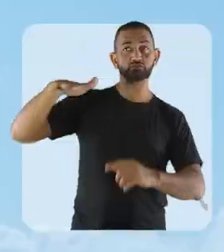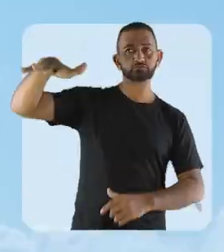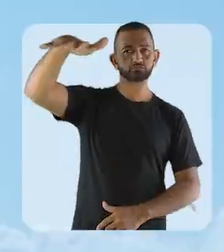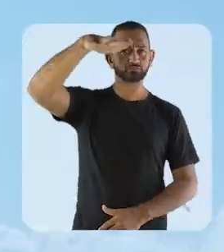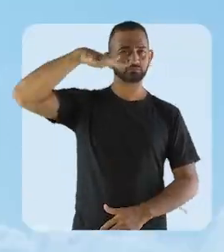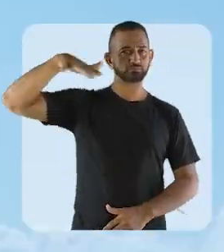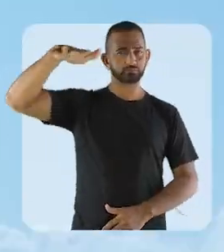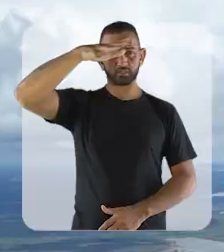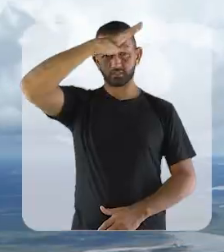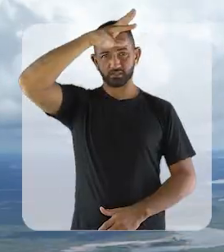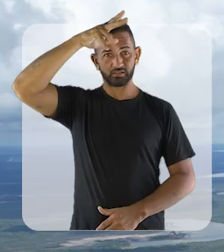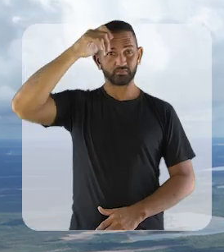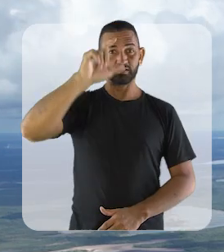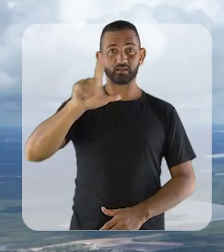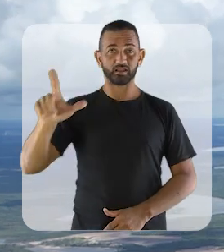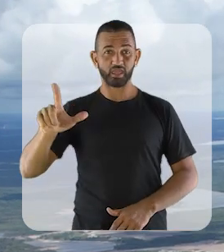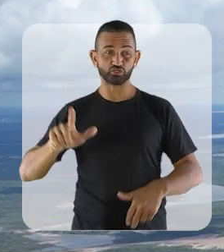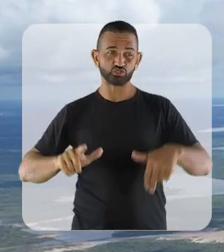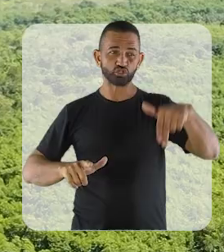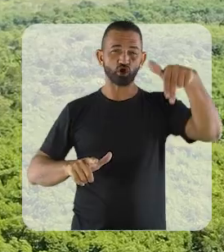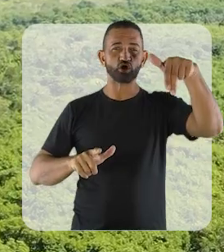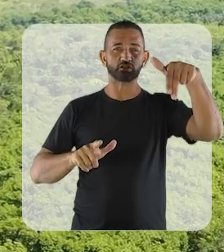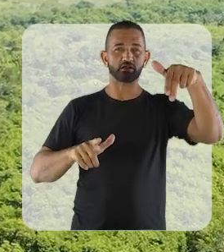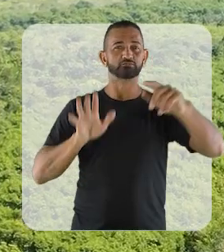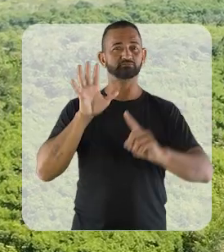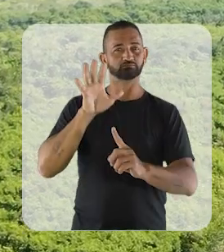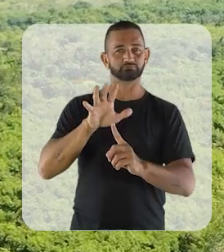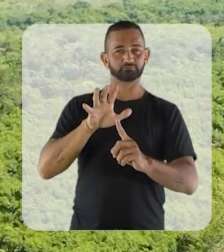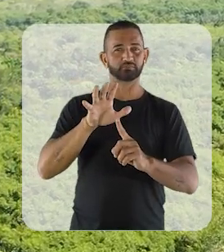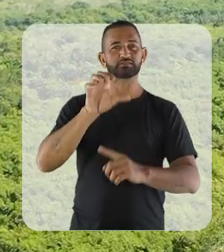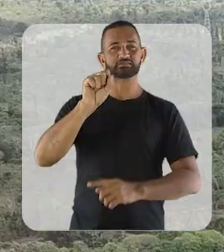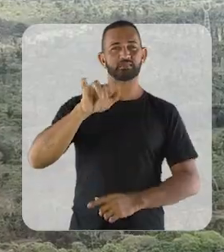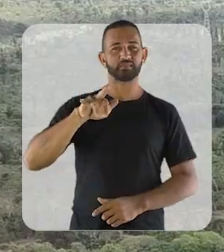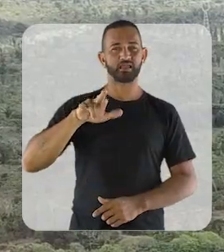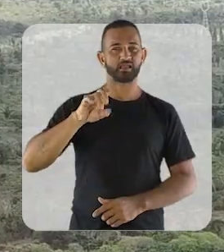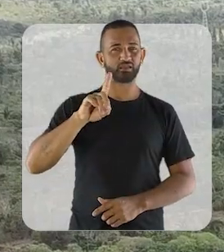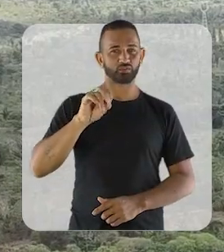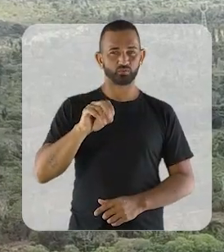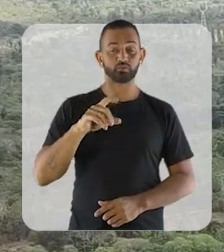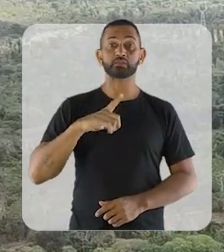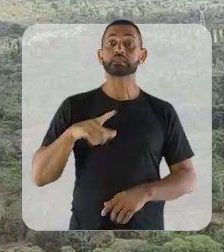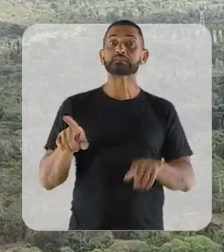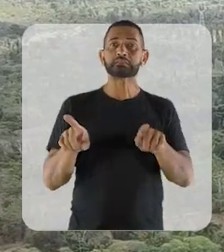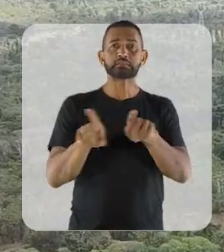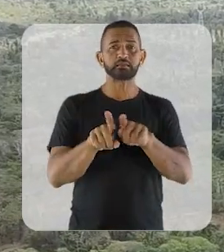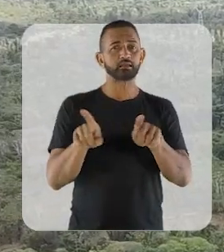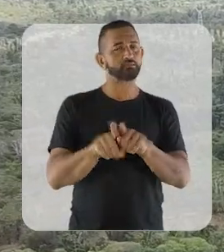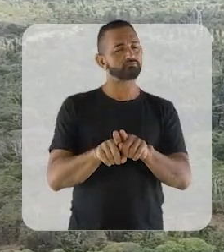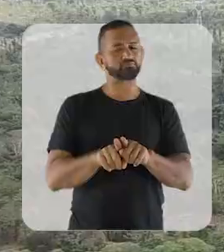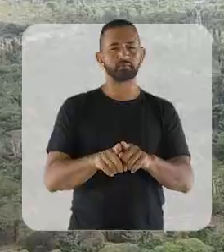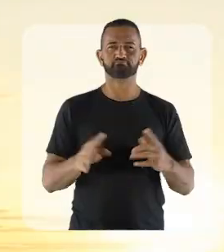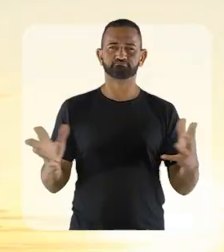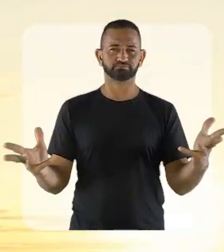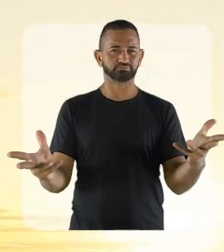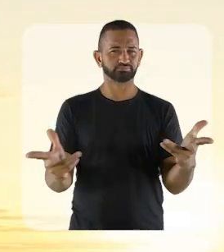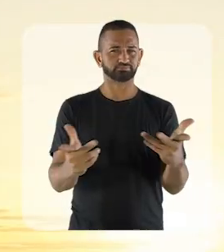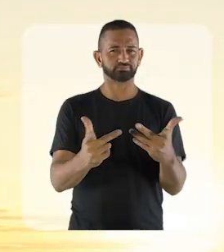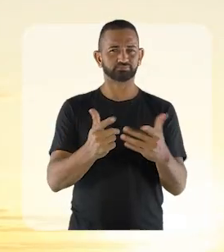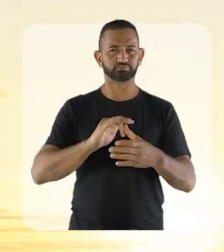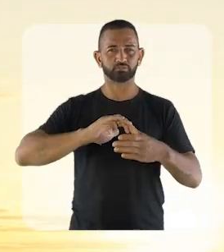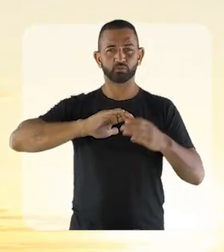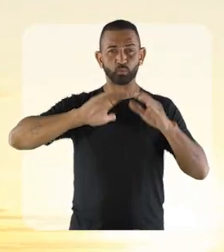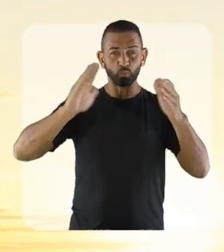amazônico, leste e nordeste com influência do semiárido. Temos, assim, um rico ecossistema